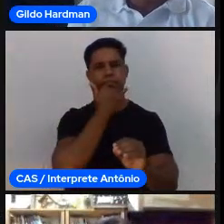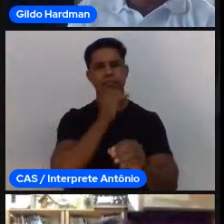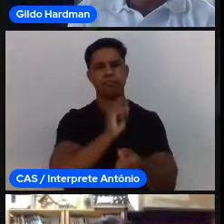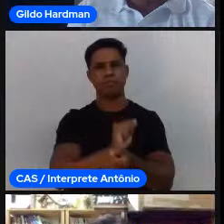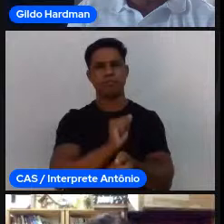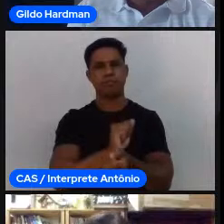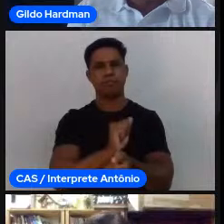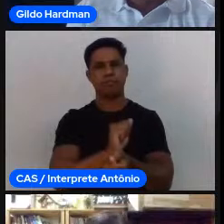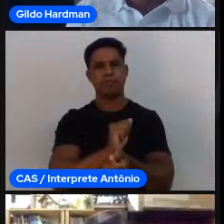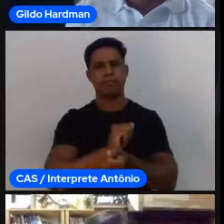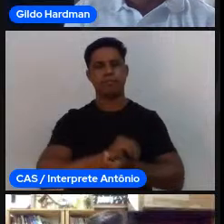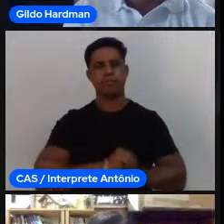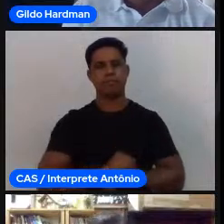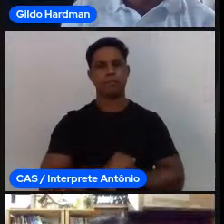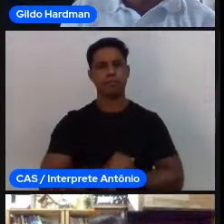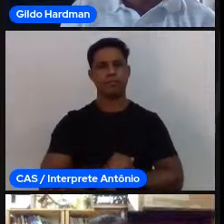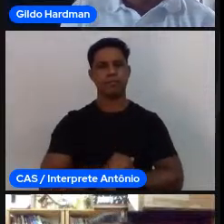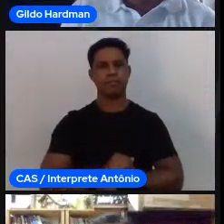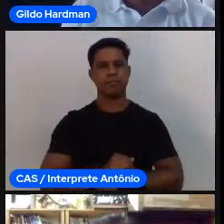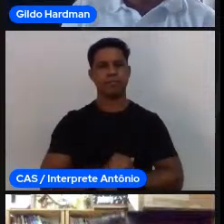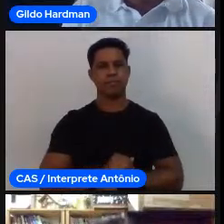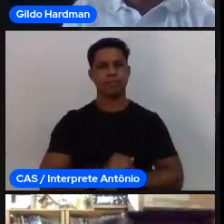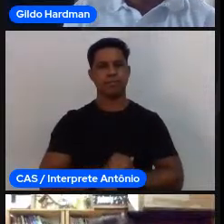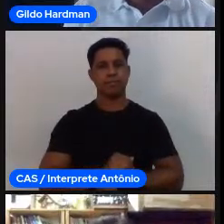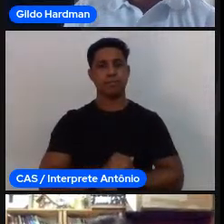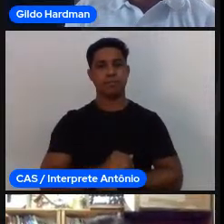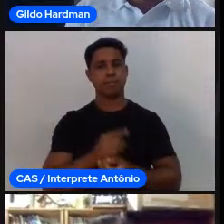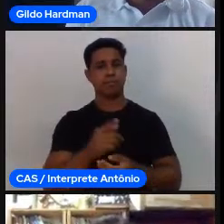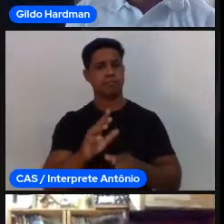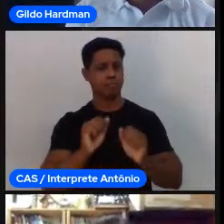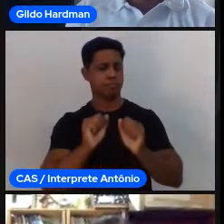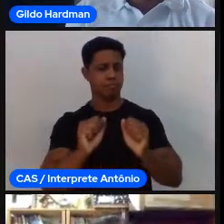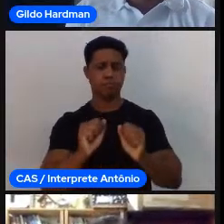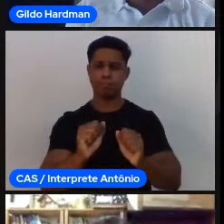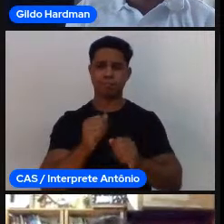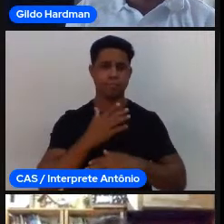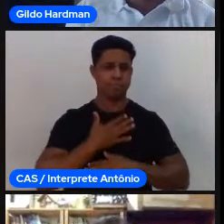Boa, ficou excelente. Mas fica à vontade para me interromper a qualquer momento, tá?